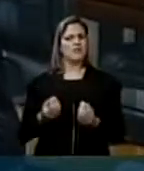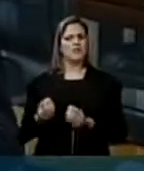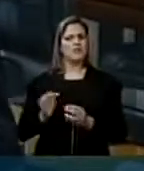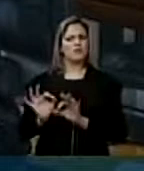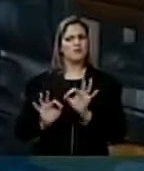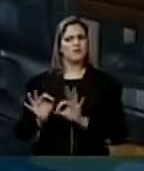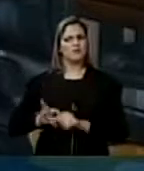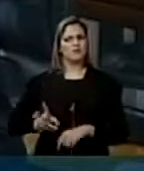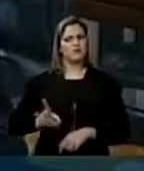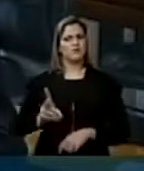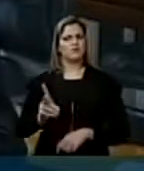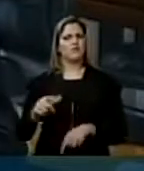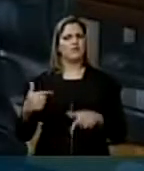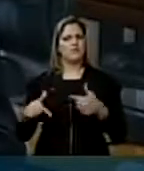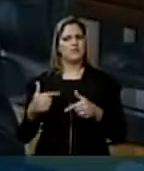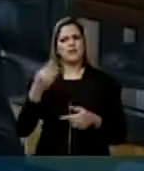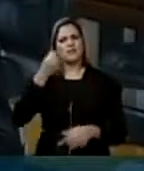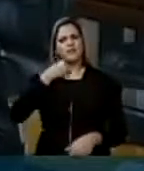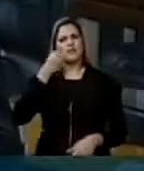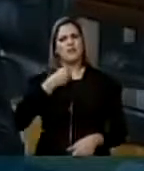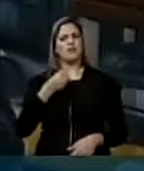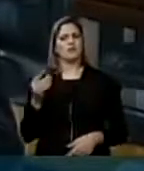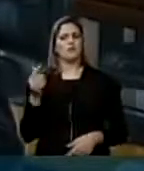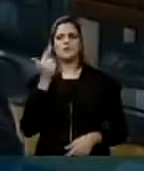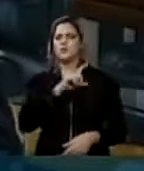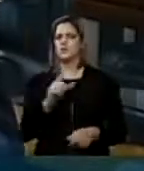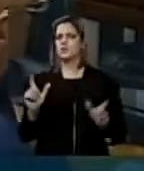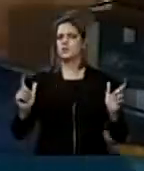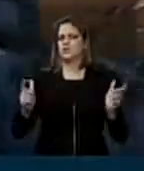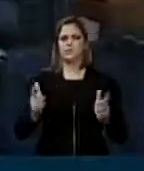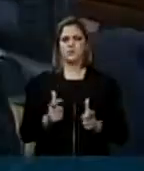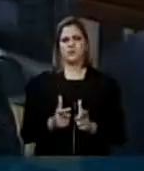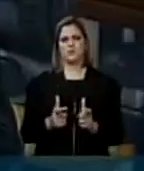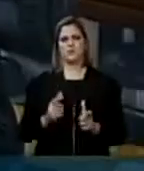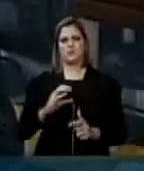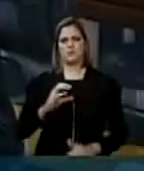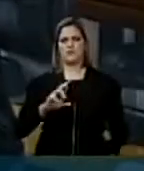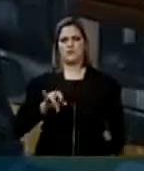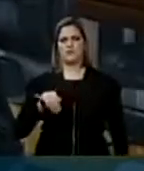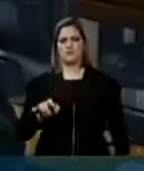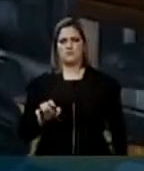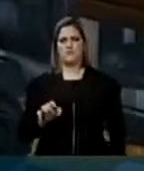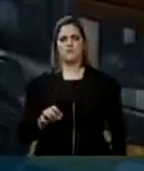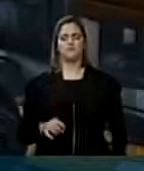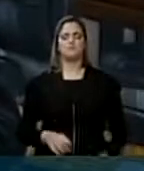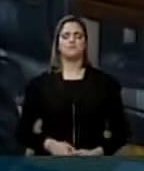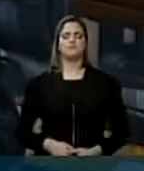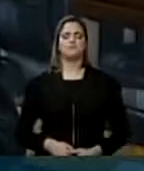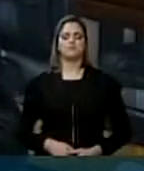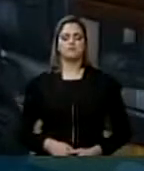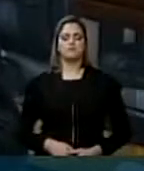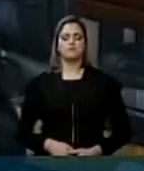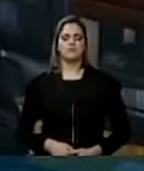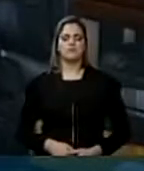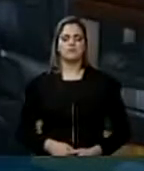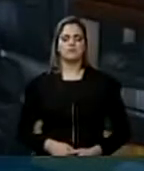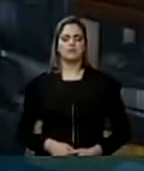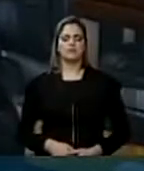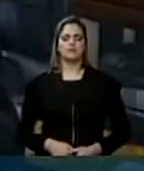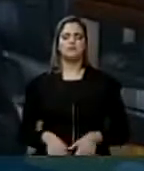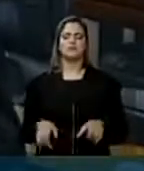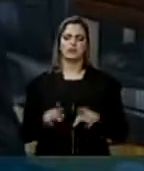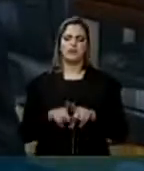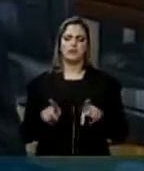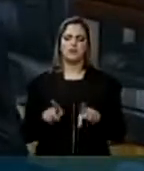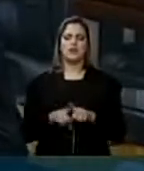e a capacidade de trabalhar para reduzir os crimes. E não só os crimes como todo, como